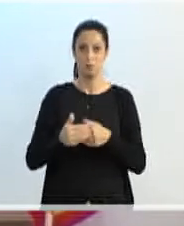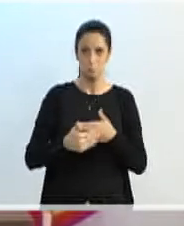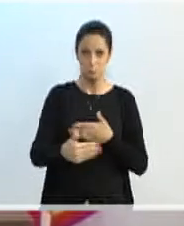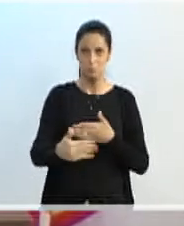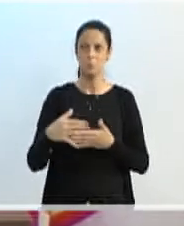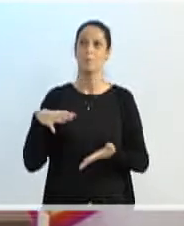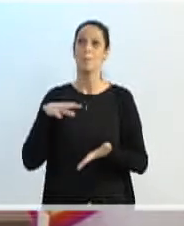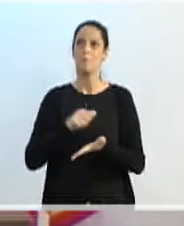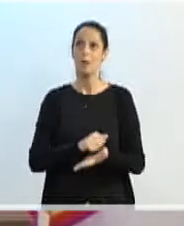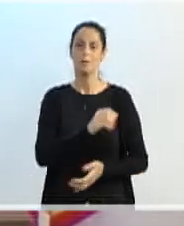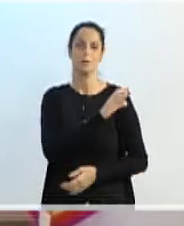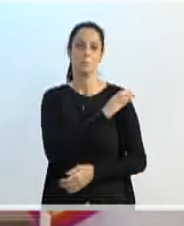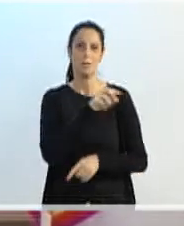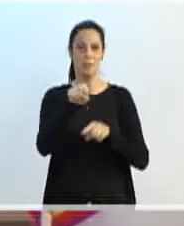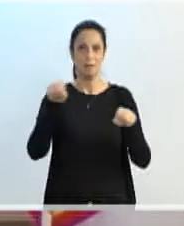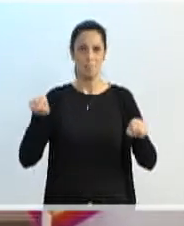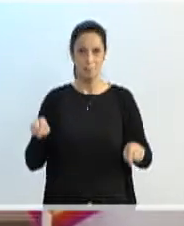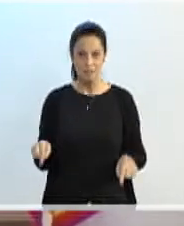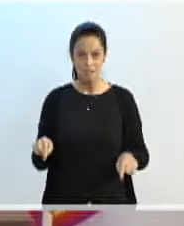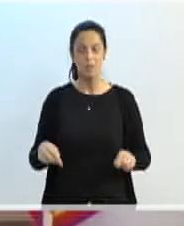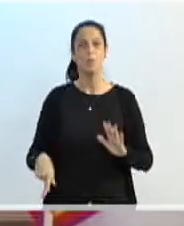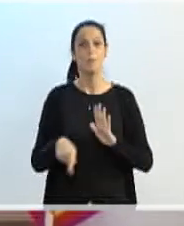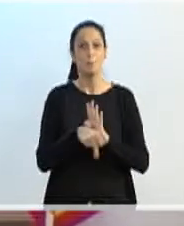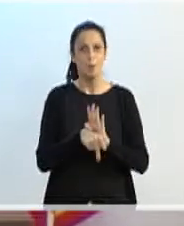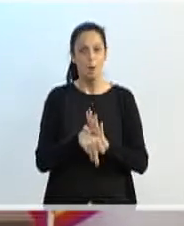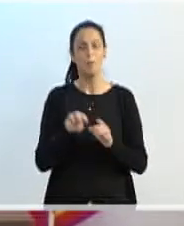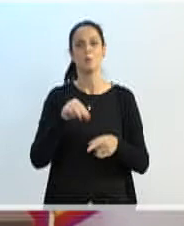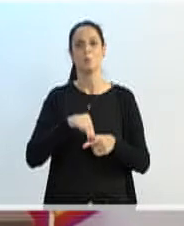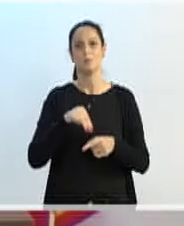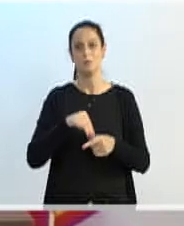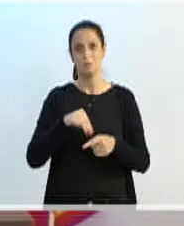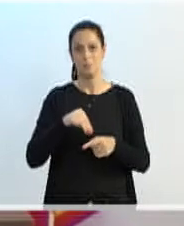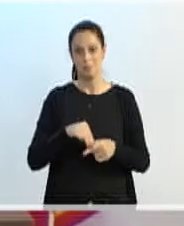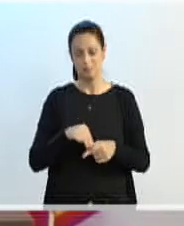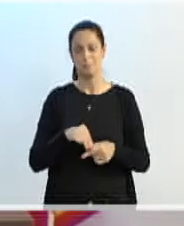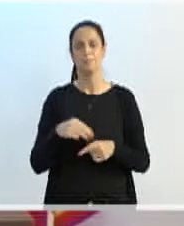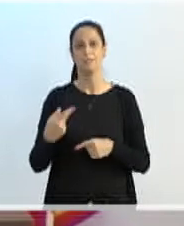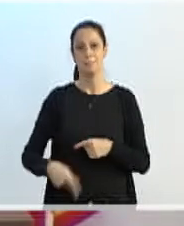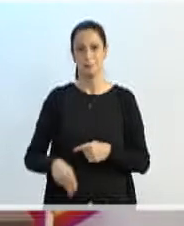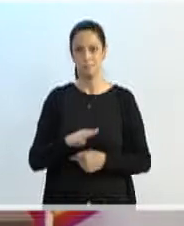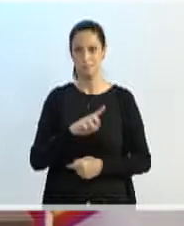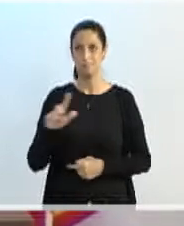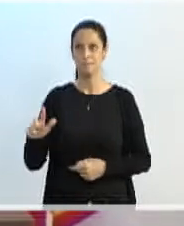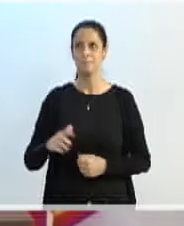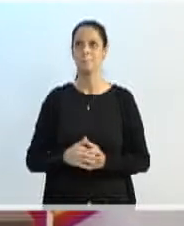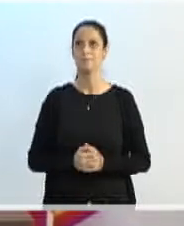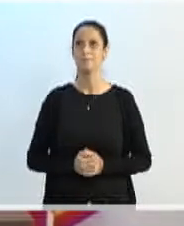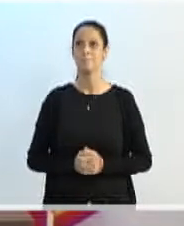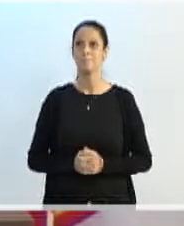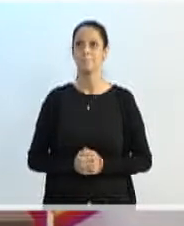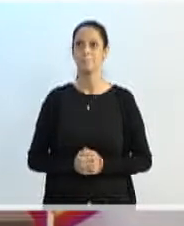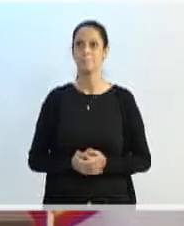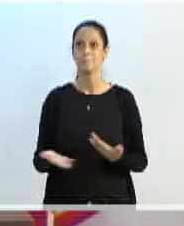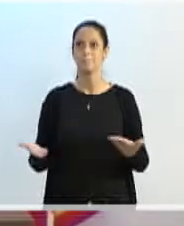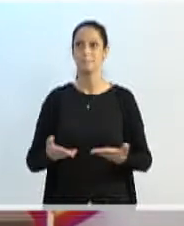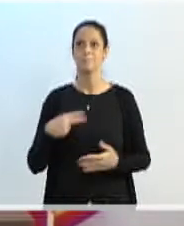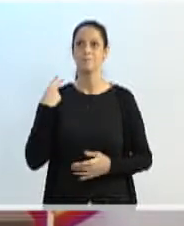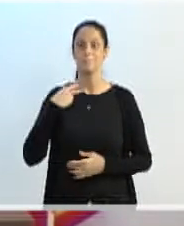nos Centros de Educação Infantil da Rede Pública Municipal do Ensino de Blumenau. Concedo a palavra ao vereador Adriano.